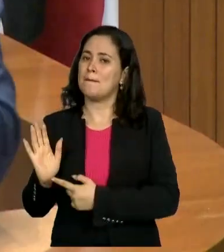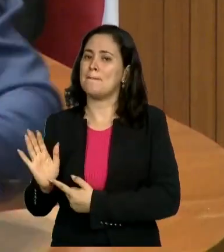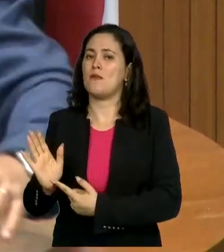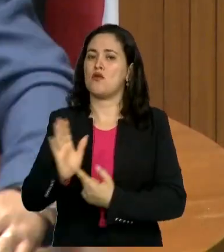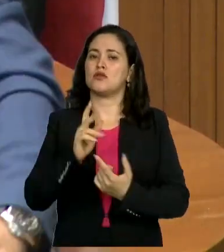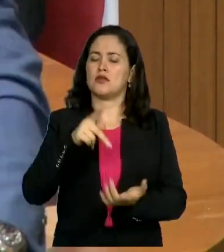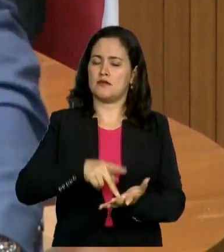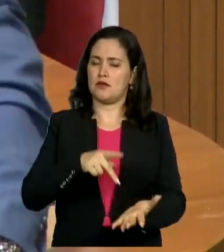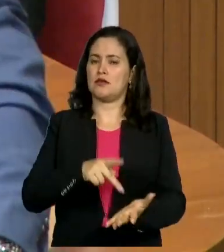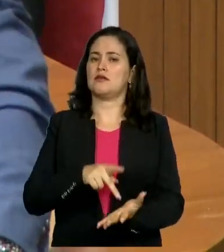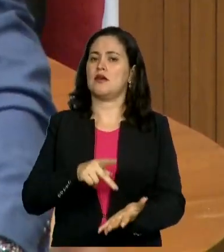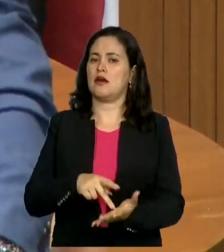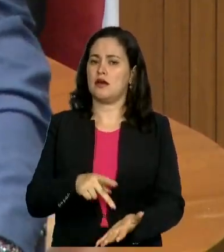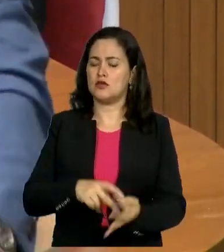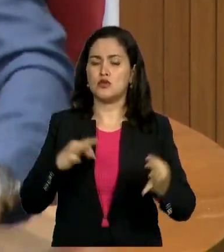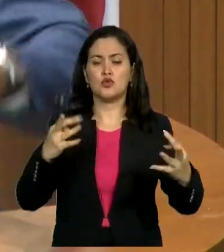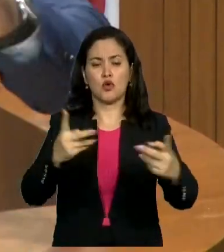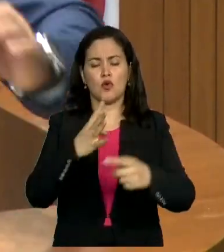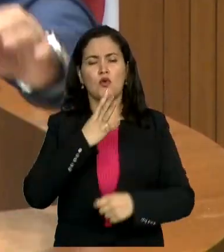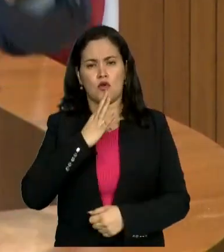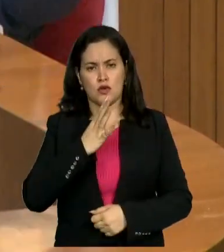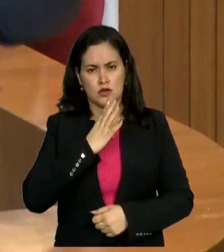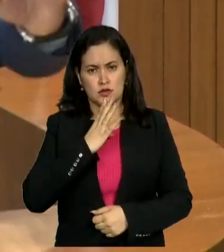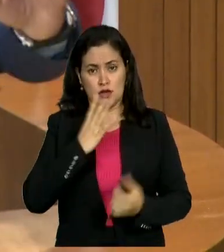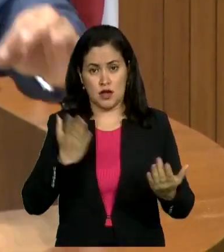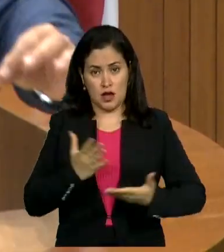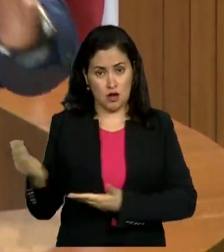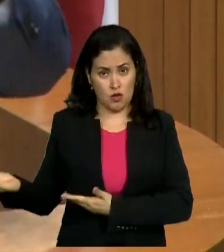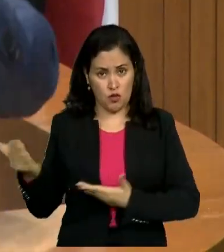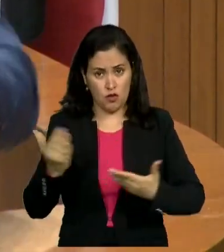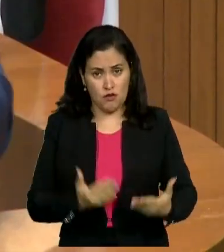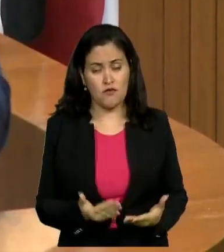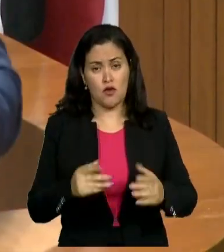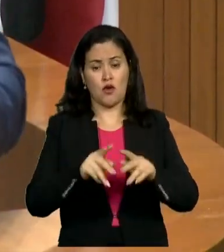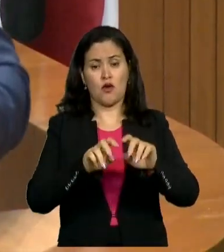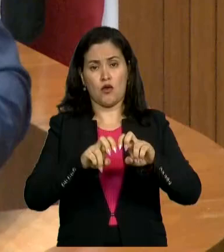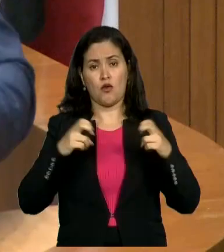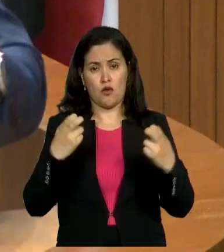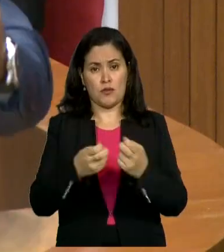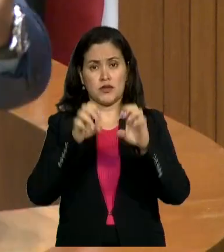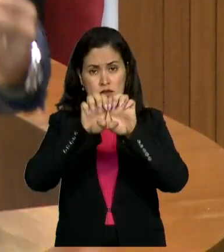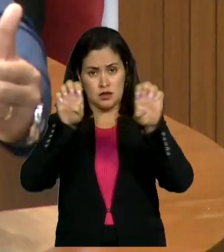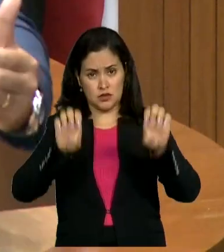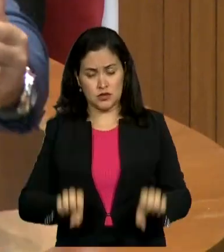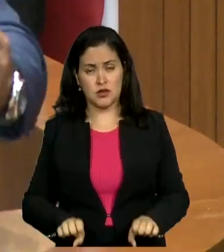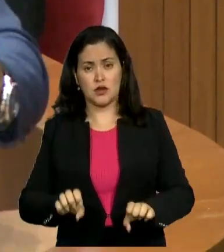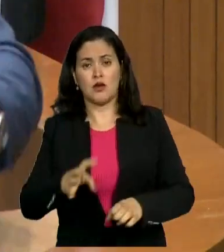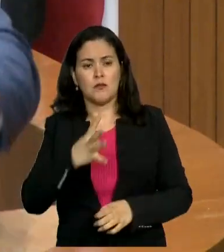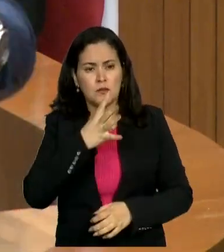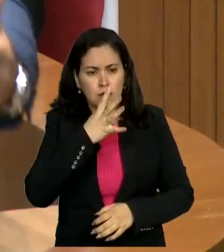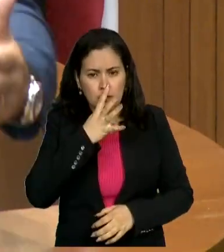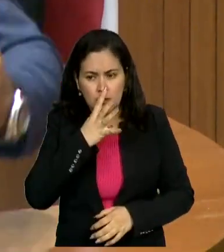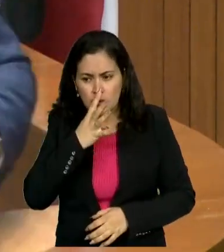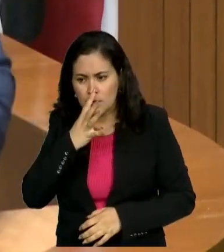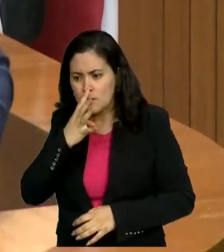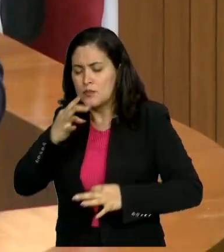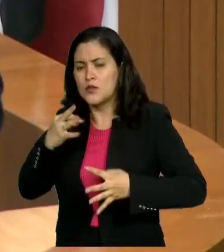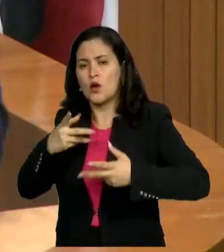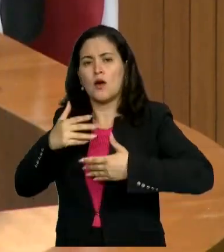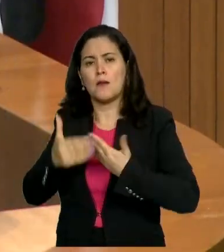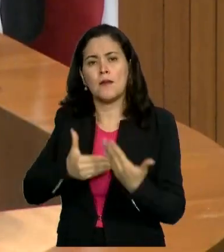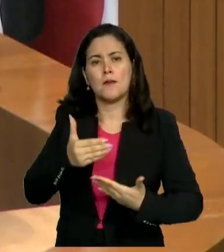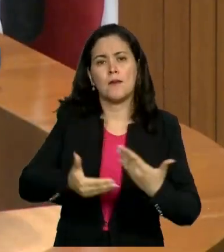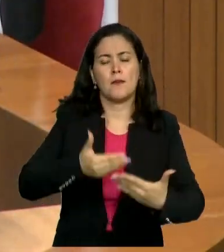ter conhecimento. E aqui eu convoco a Comissão de Infraestrutura para acompanhar todos esses avanços que a CAEMA está